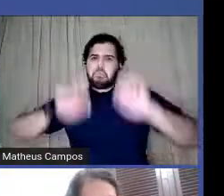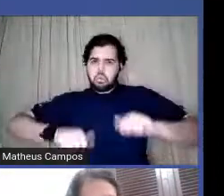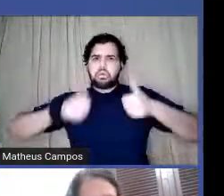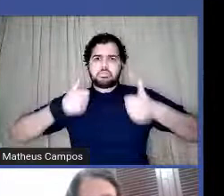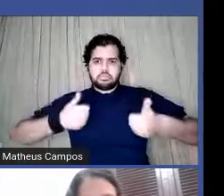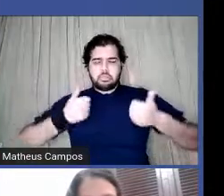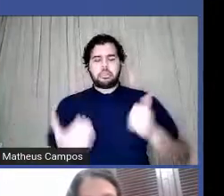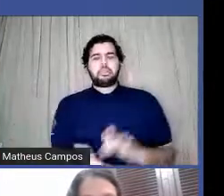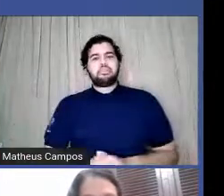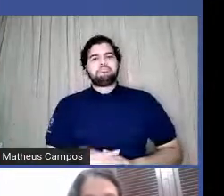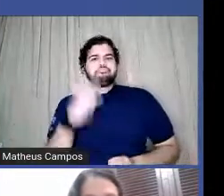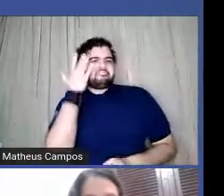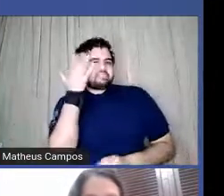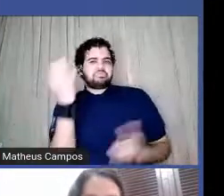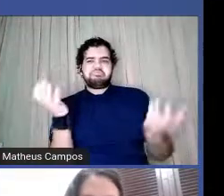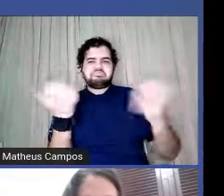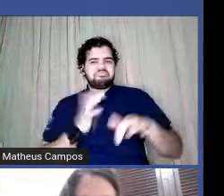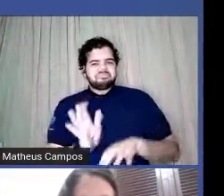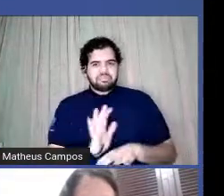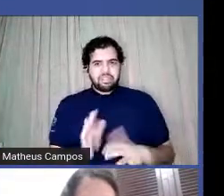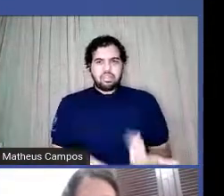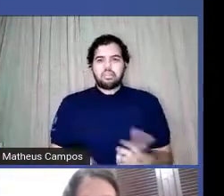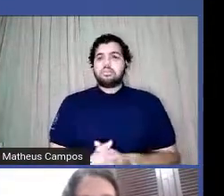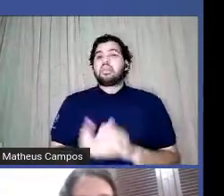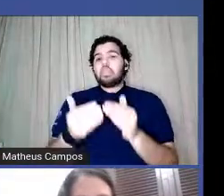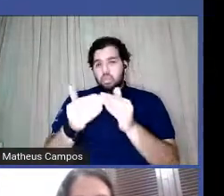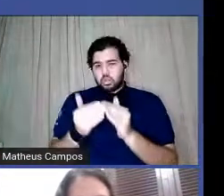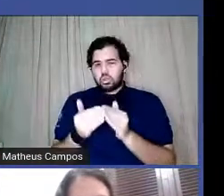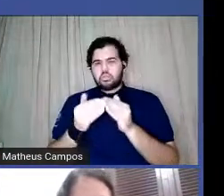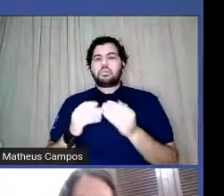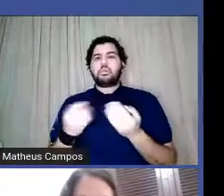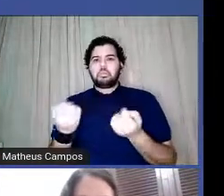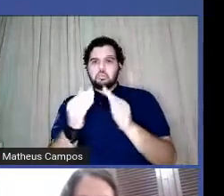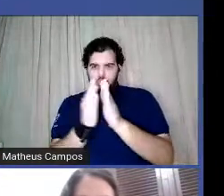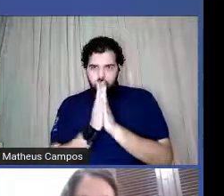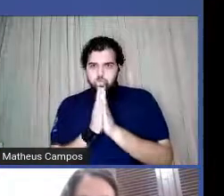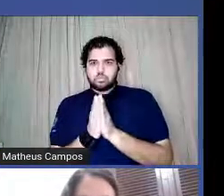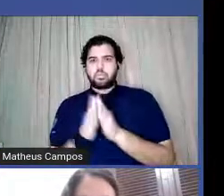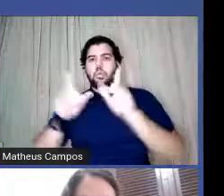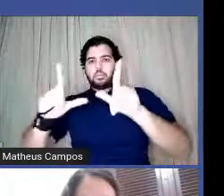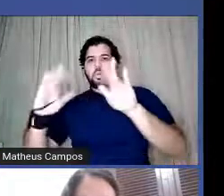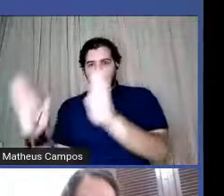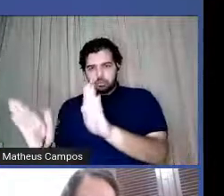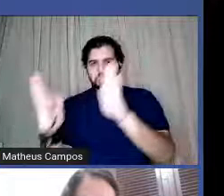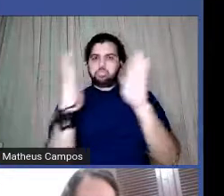Acho que não. Eu queria pedir para o Vinícius, por favor, passar o slide.